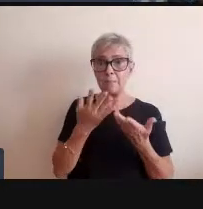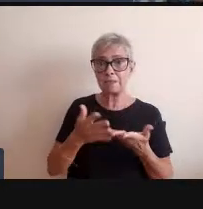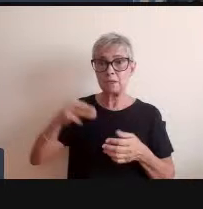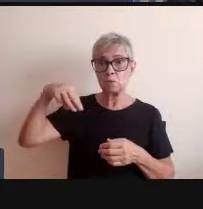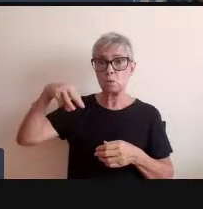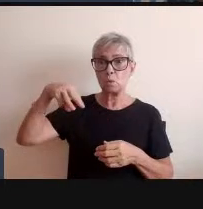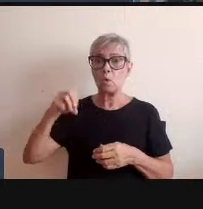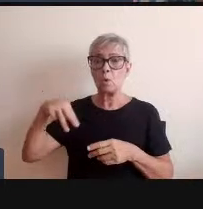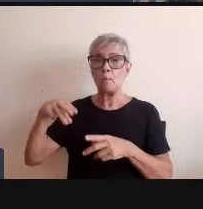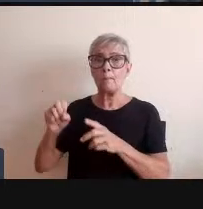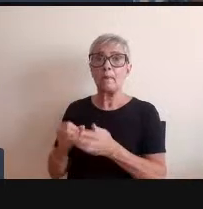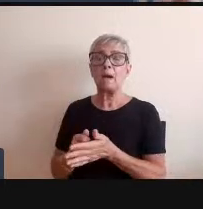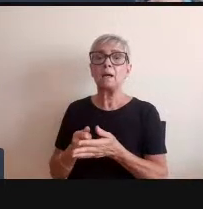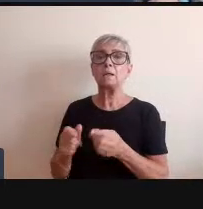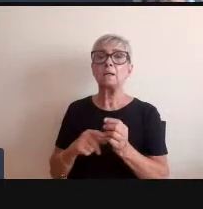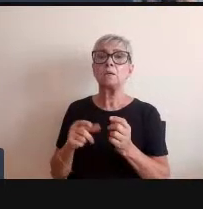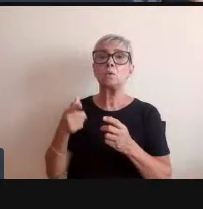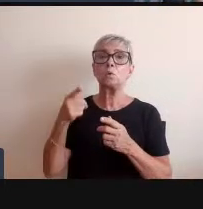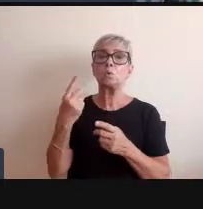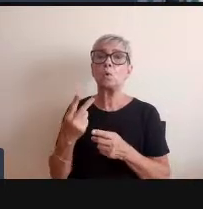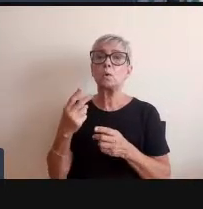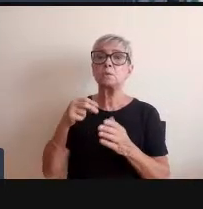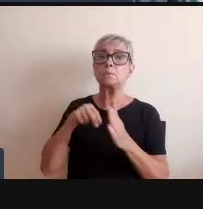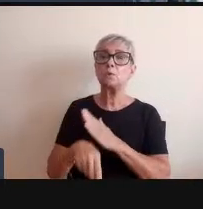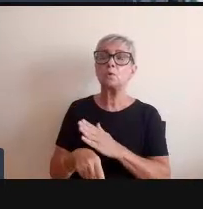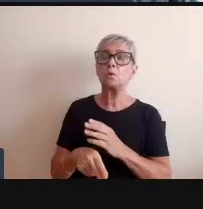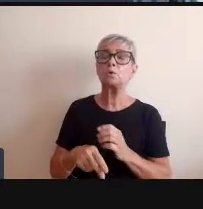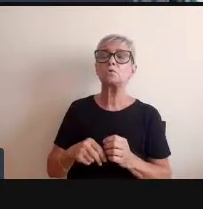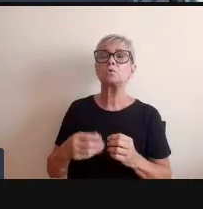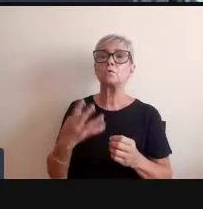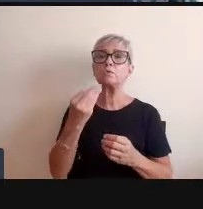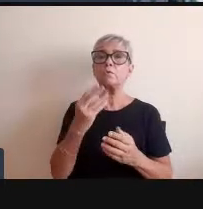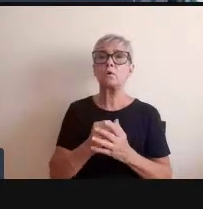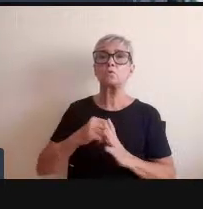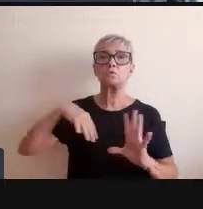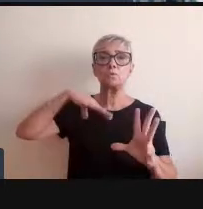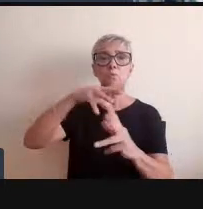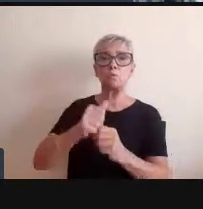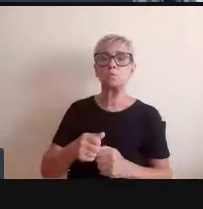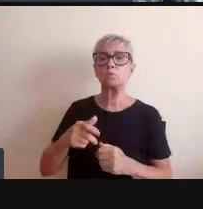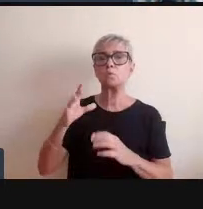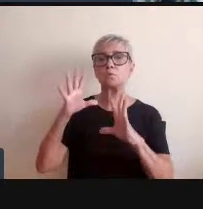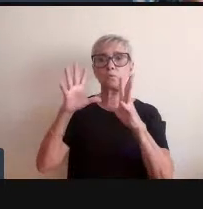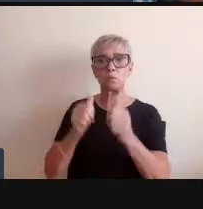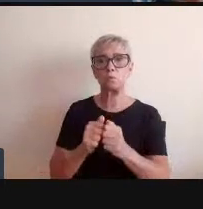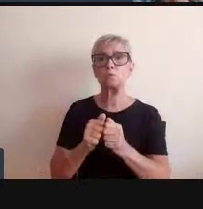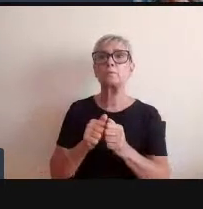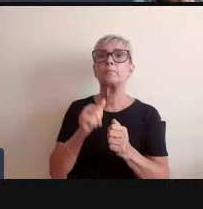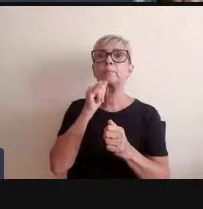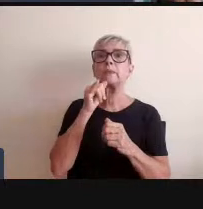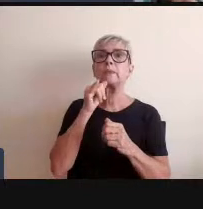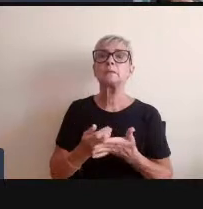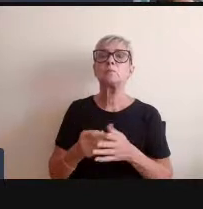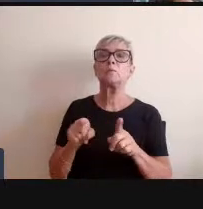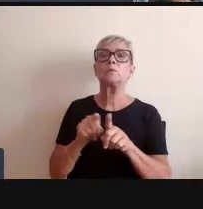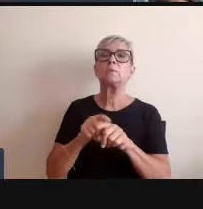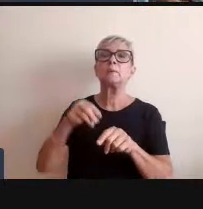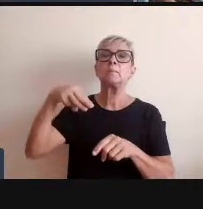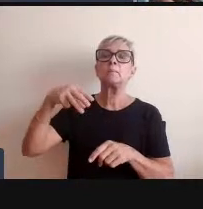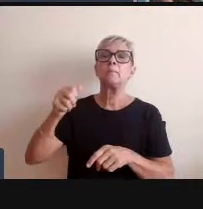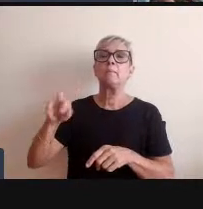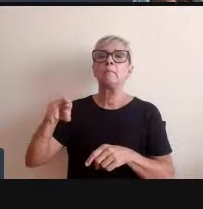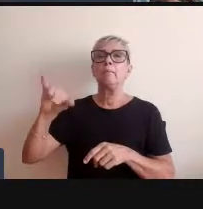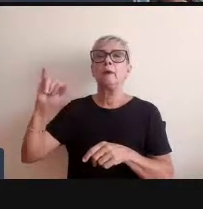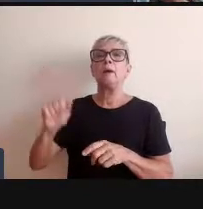milhões de fotografias do mundo inteiro etc etc e por fim tem a Maria Nurgoni e a Erika